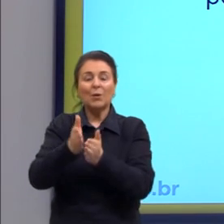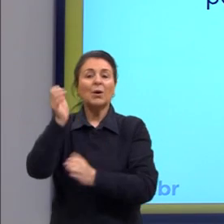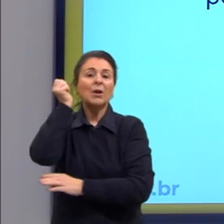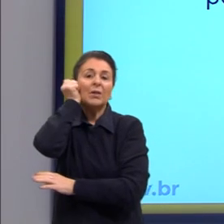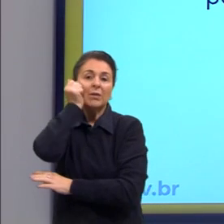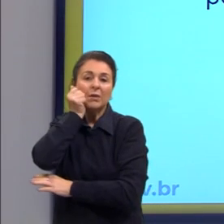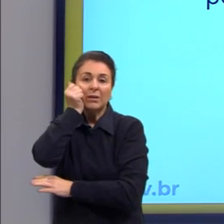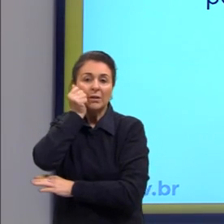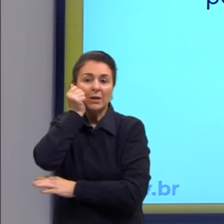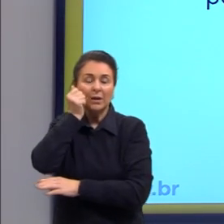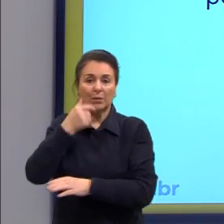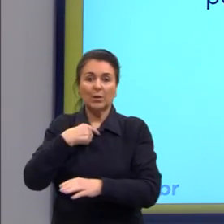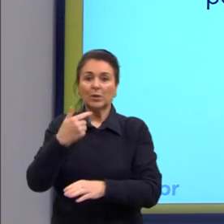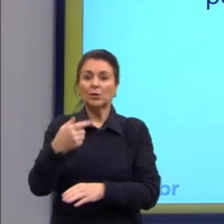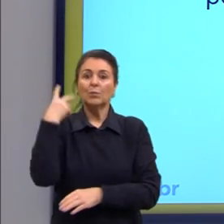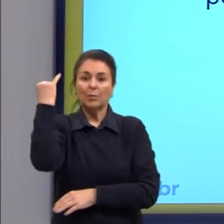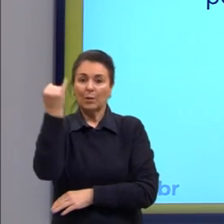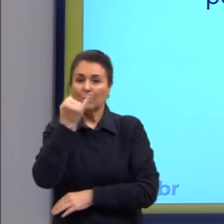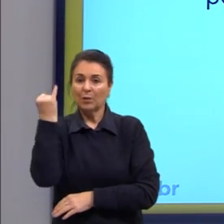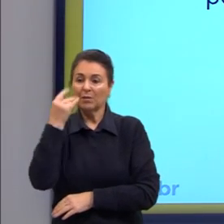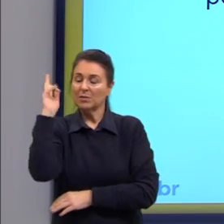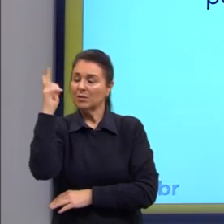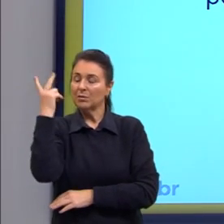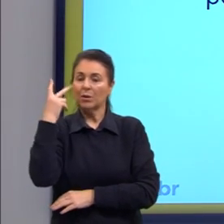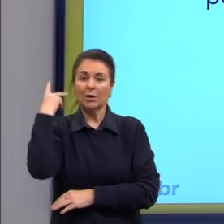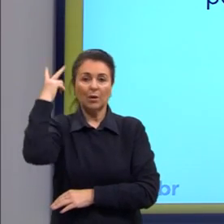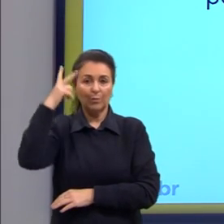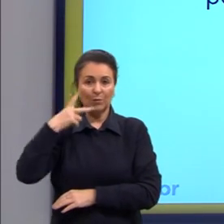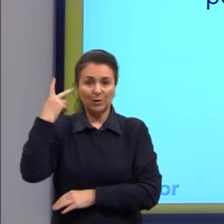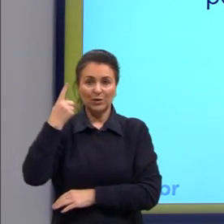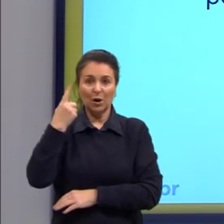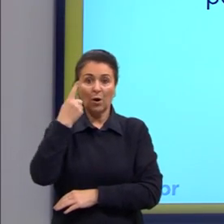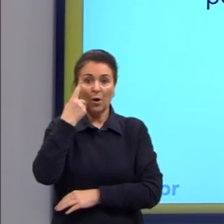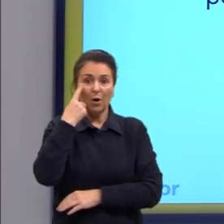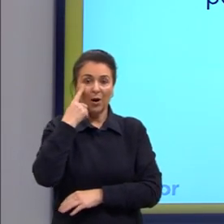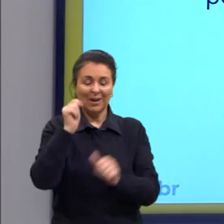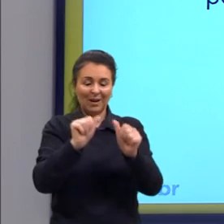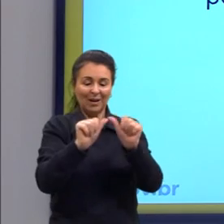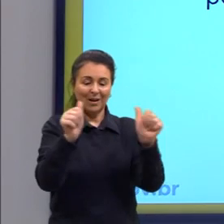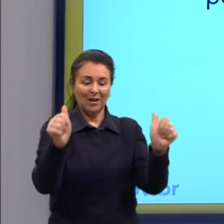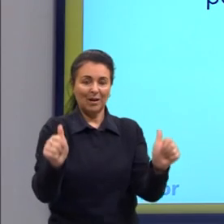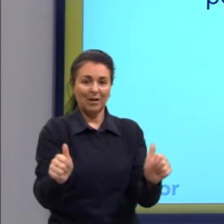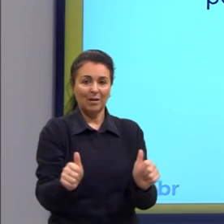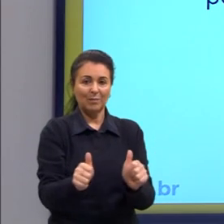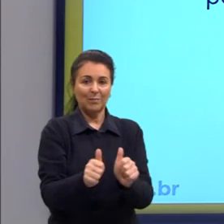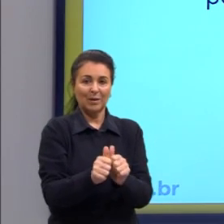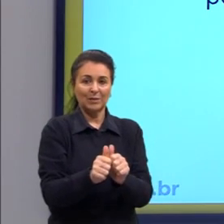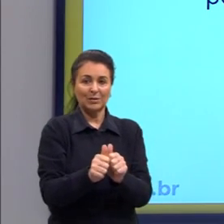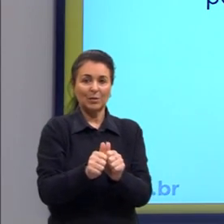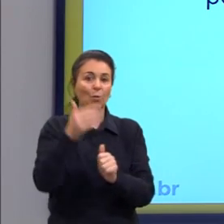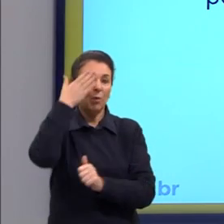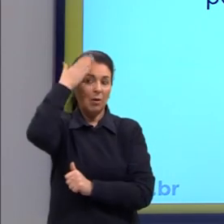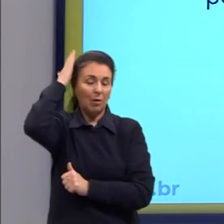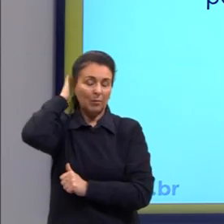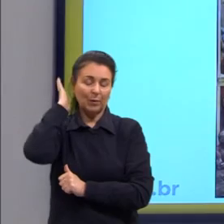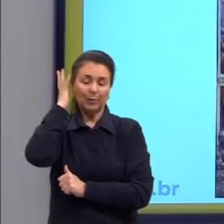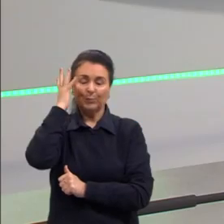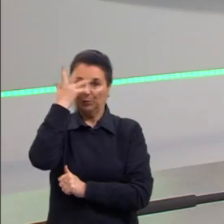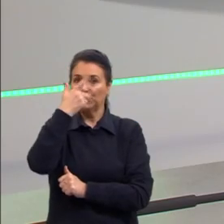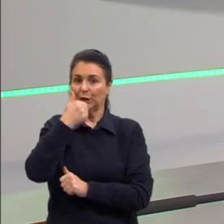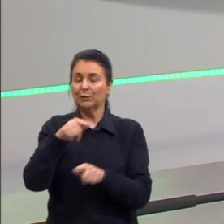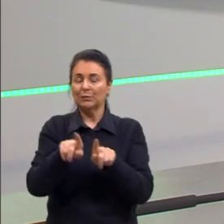importância histórica e política. E aqui está o Castro Alves, esse rapaz bonito, de cabelo com gel e bigodes.